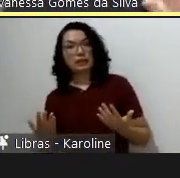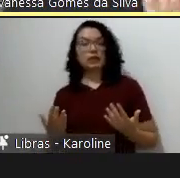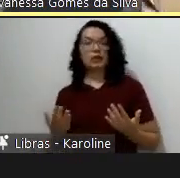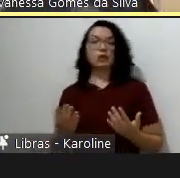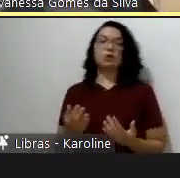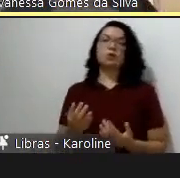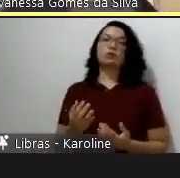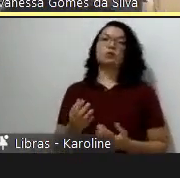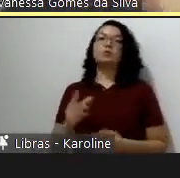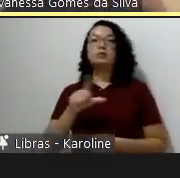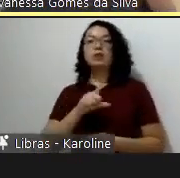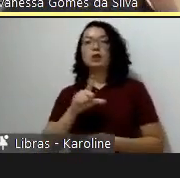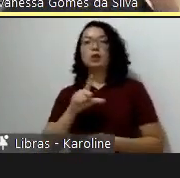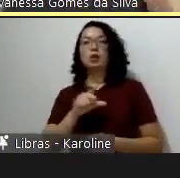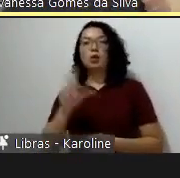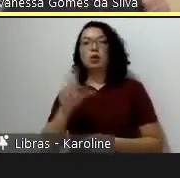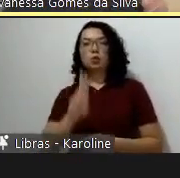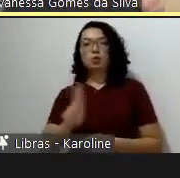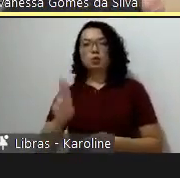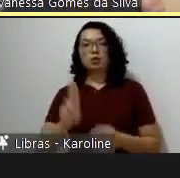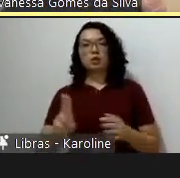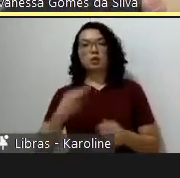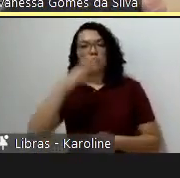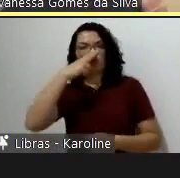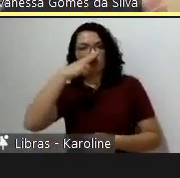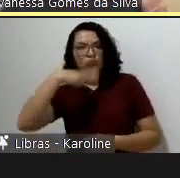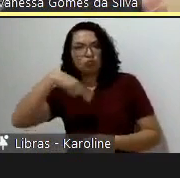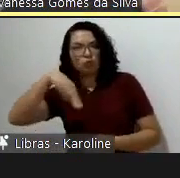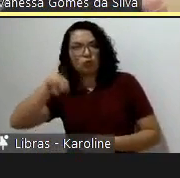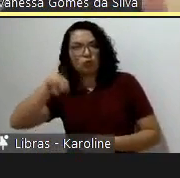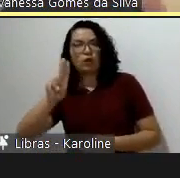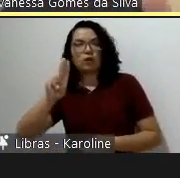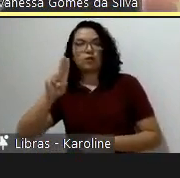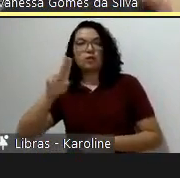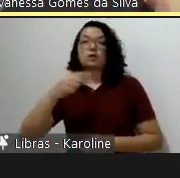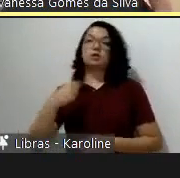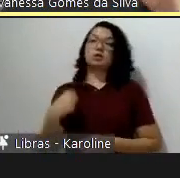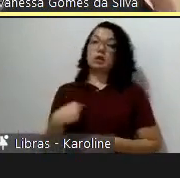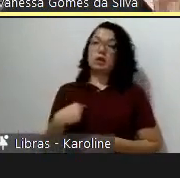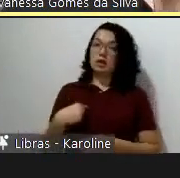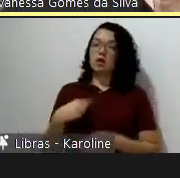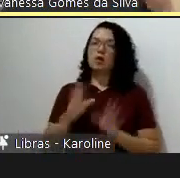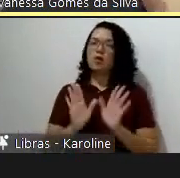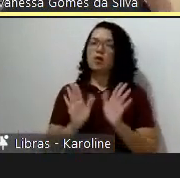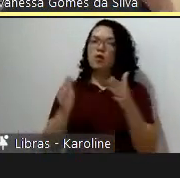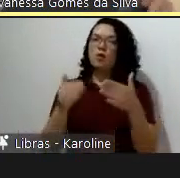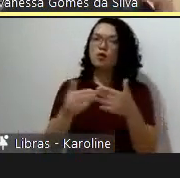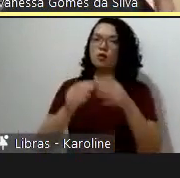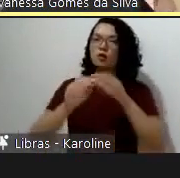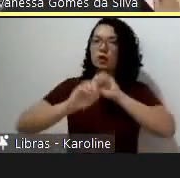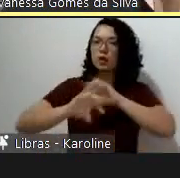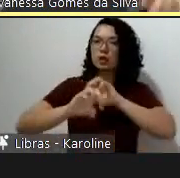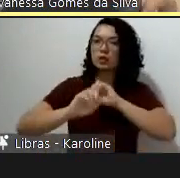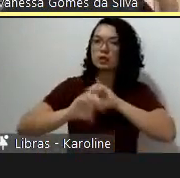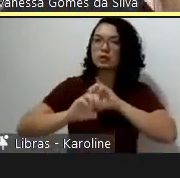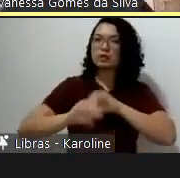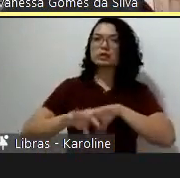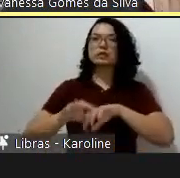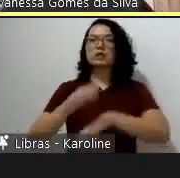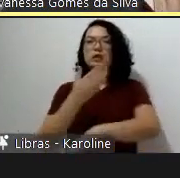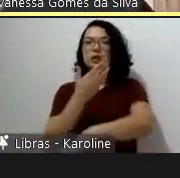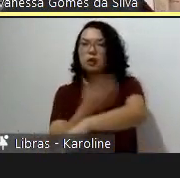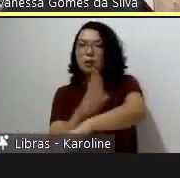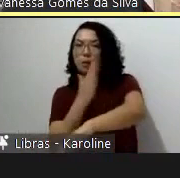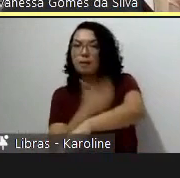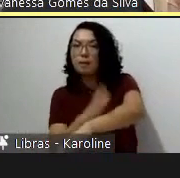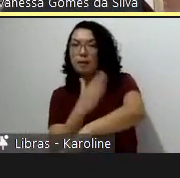eu pude detalhar um pouco mais a abordagem da avaliação do ciclo de vida e usar exercícios, não só a teoria, mas exercícios de fixação da